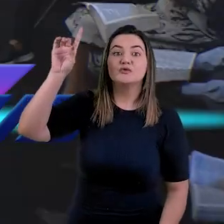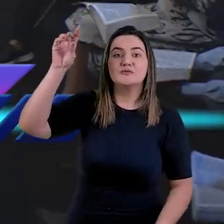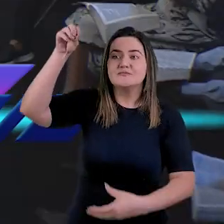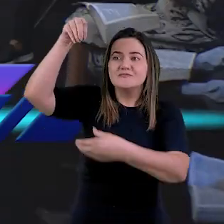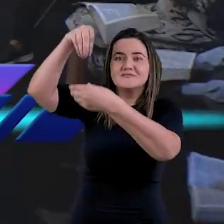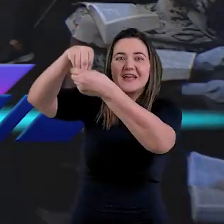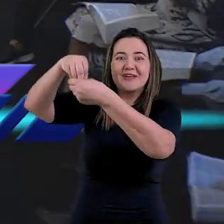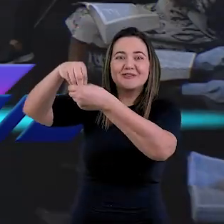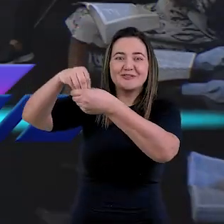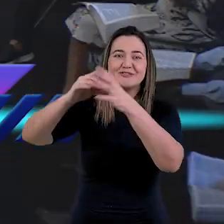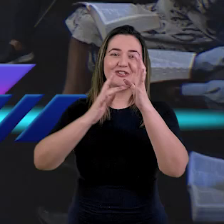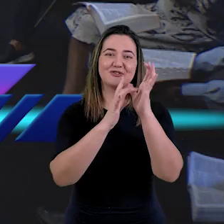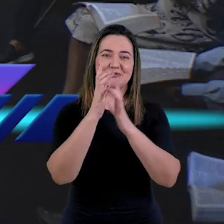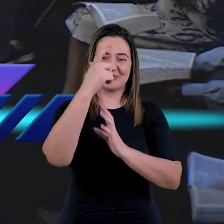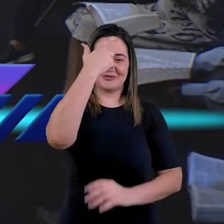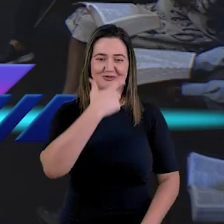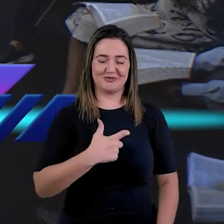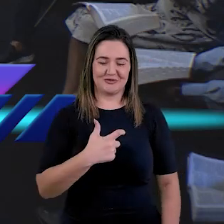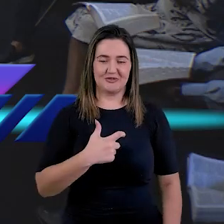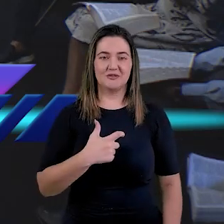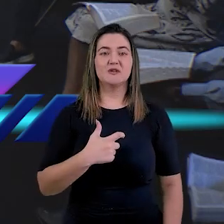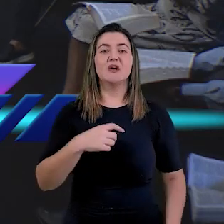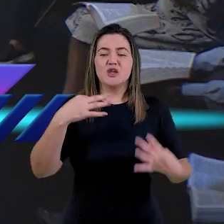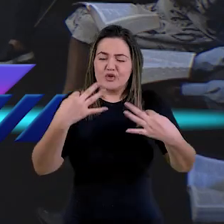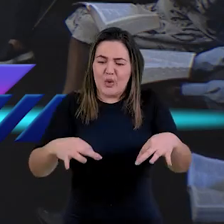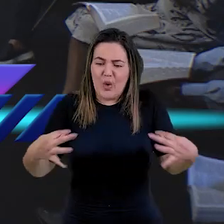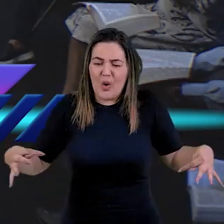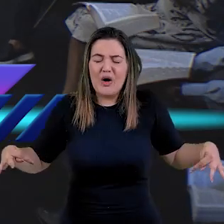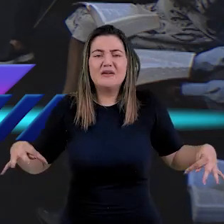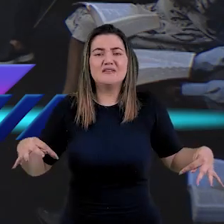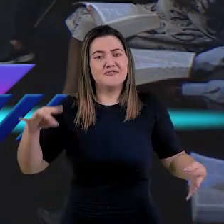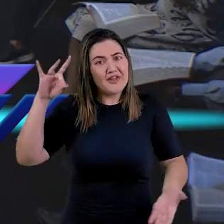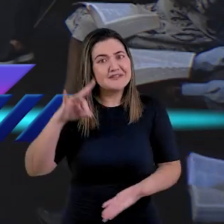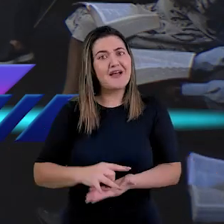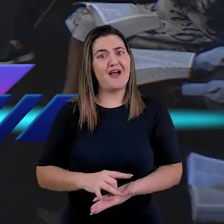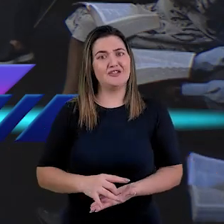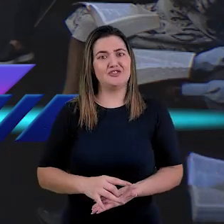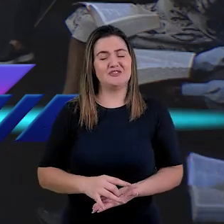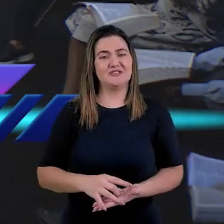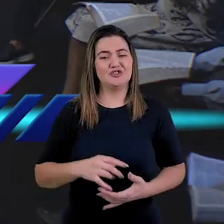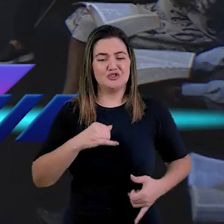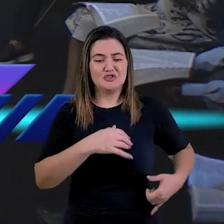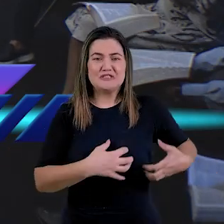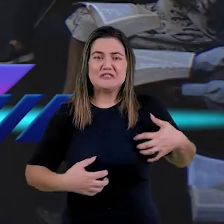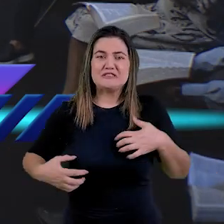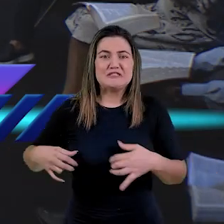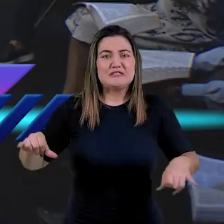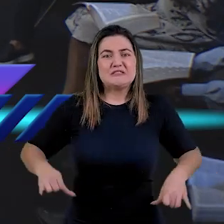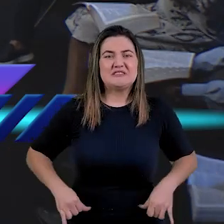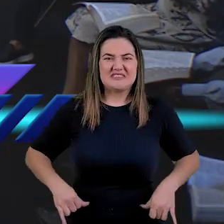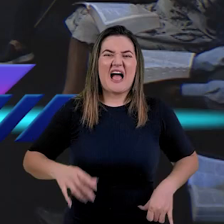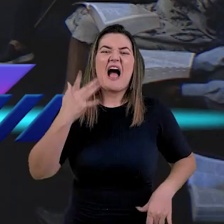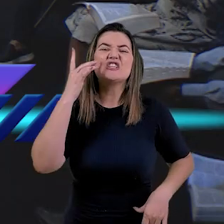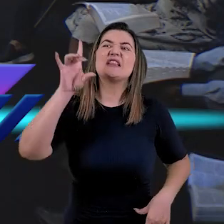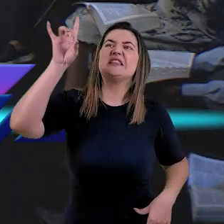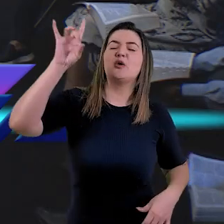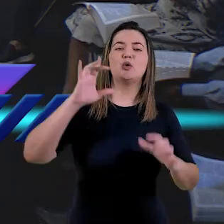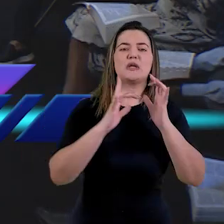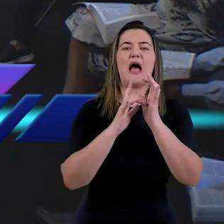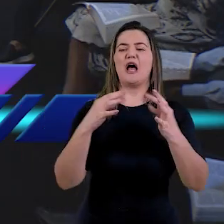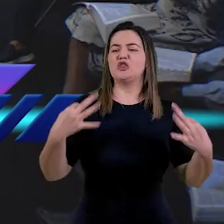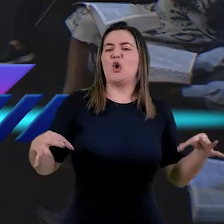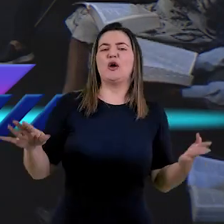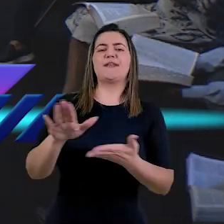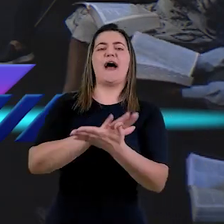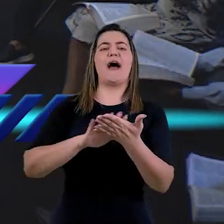estivesse lá, a dor que Ele passou foi verdadeira. Jesus não estava apenas encenando um